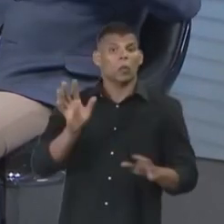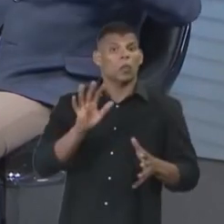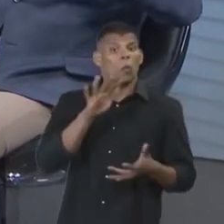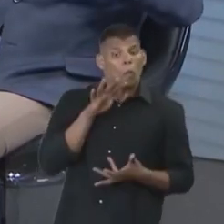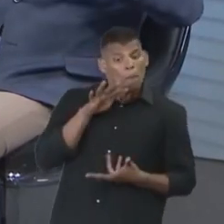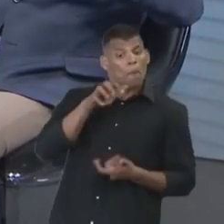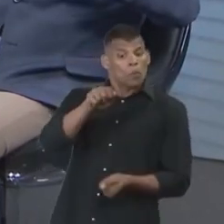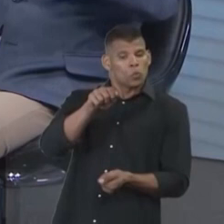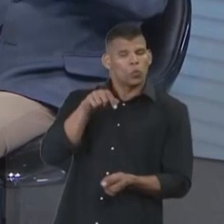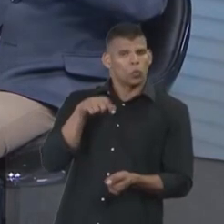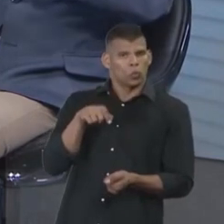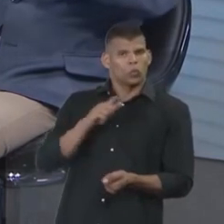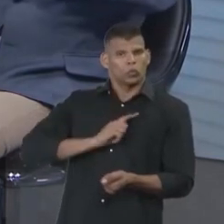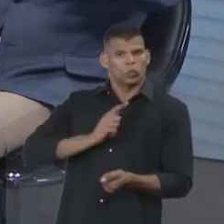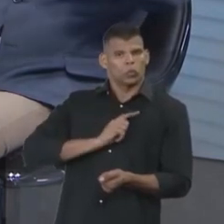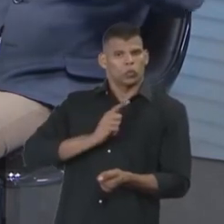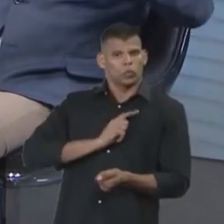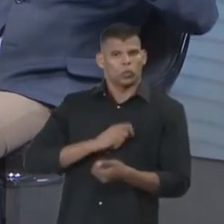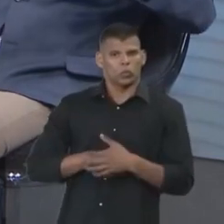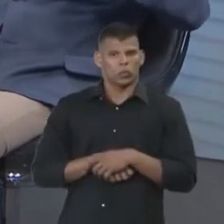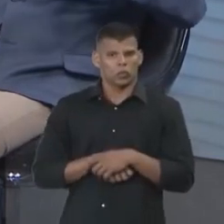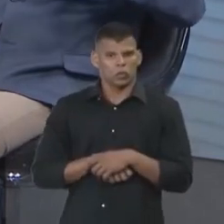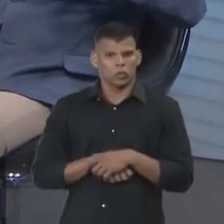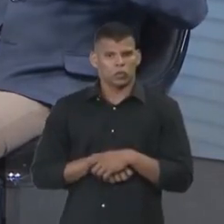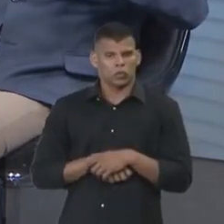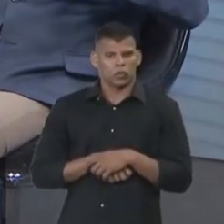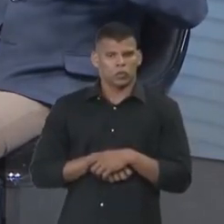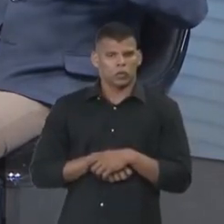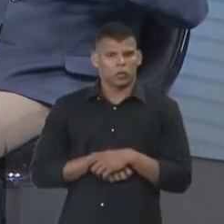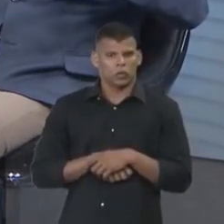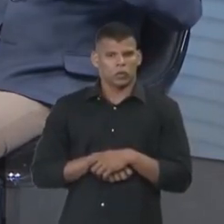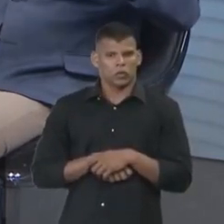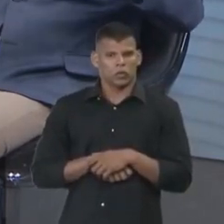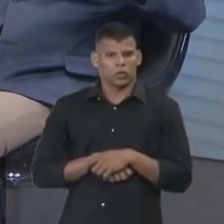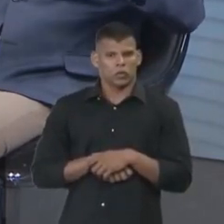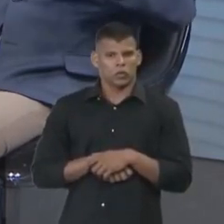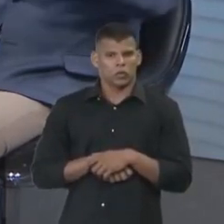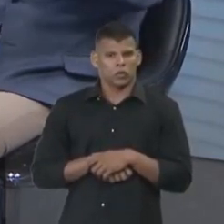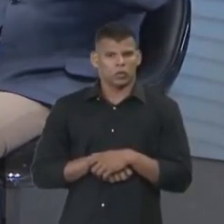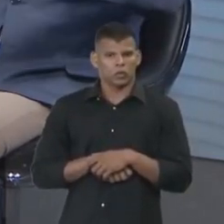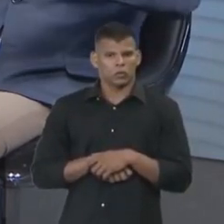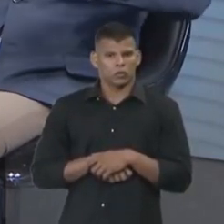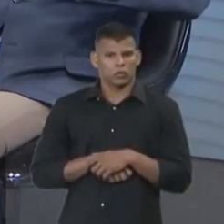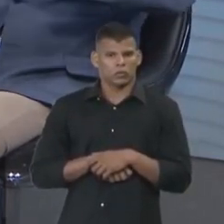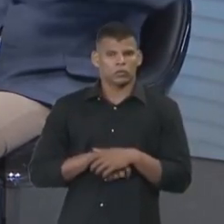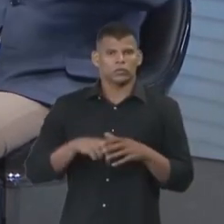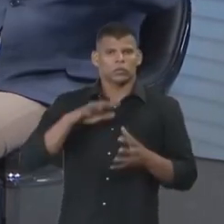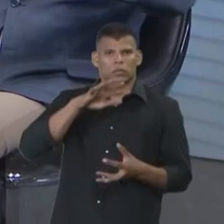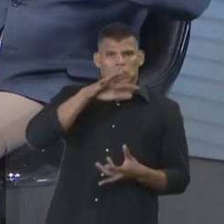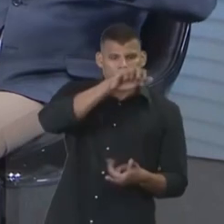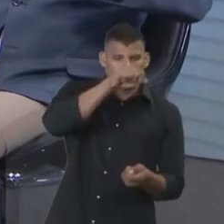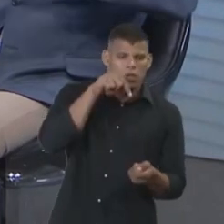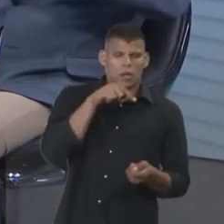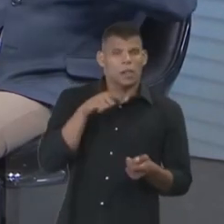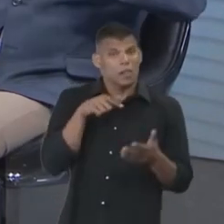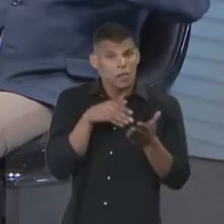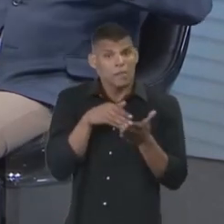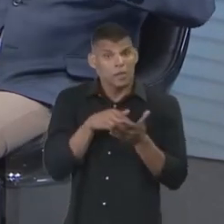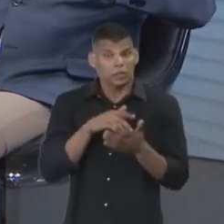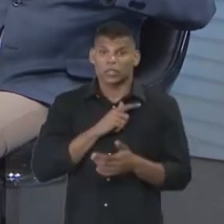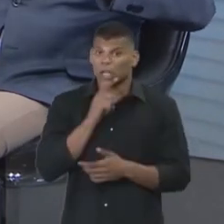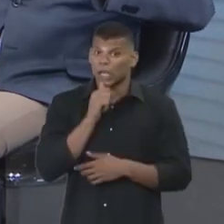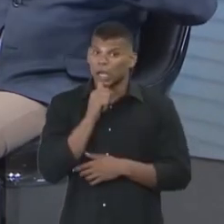os seus... é finito, a água é finita, o meio ambiente é finito, quer dizer,